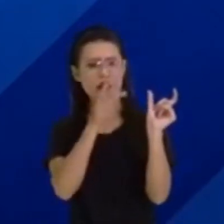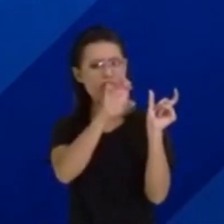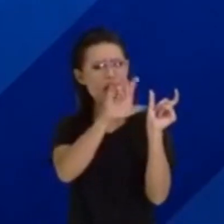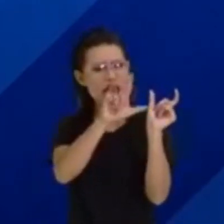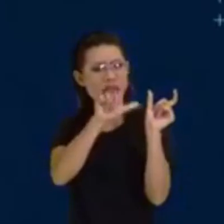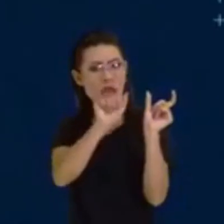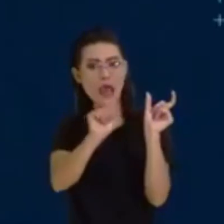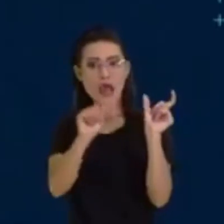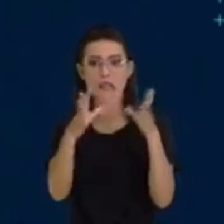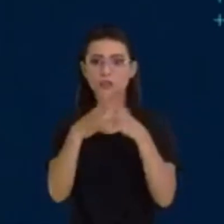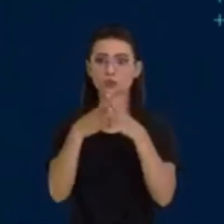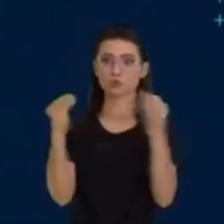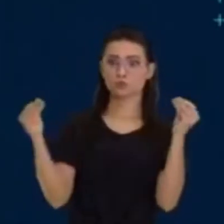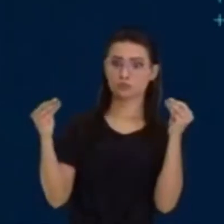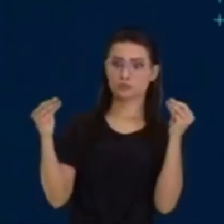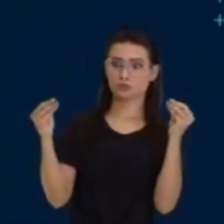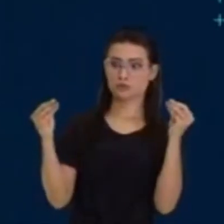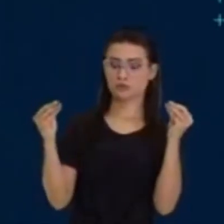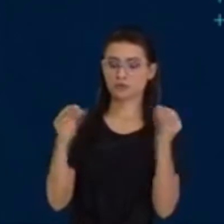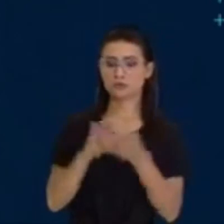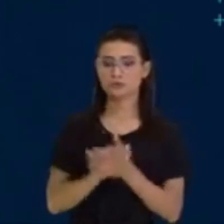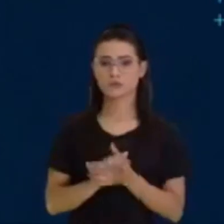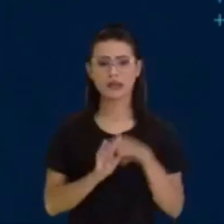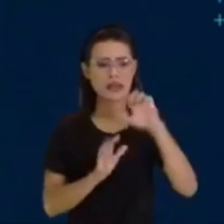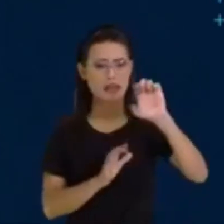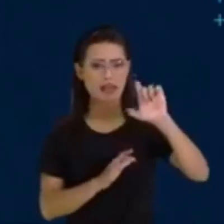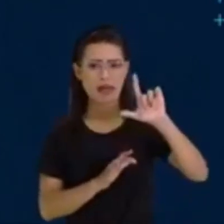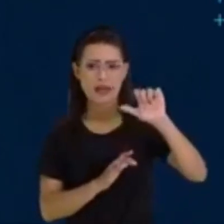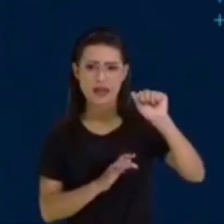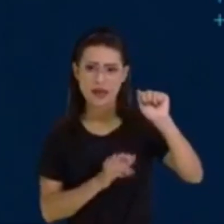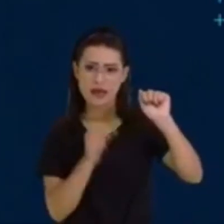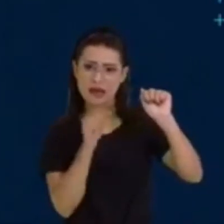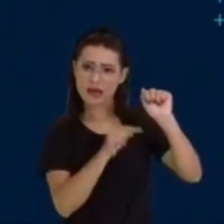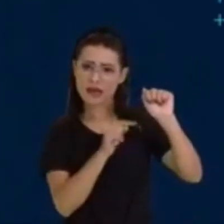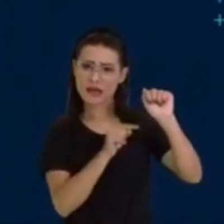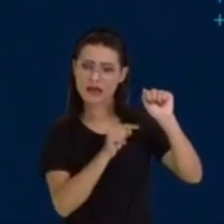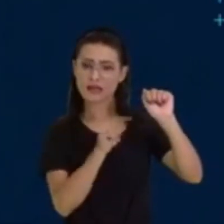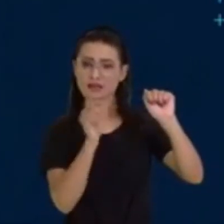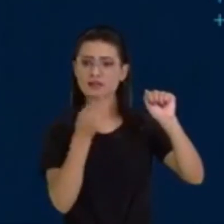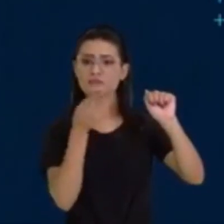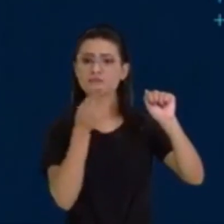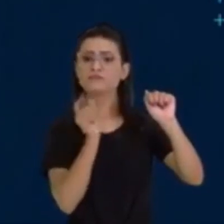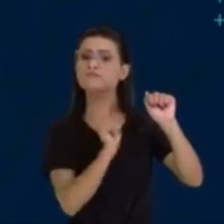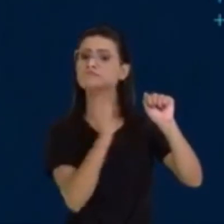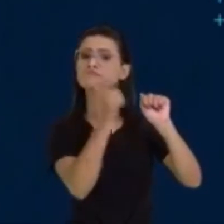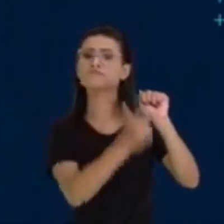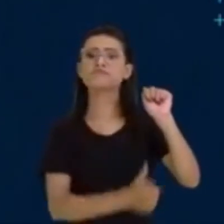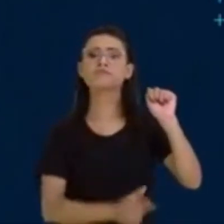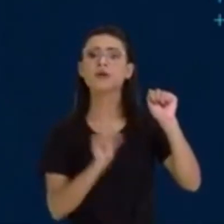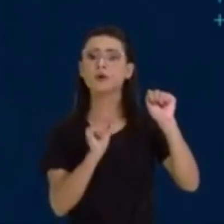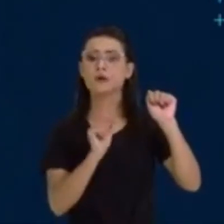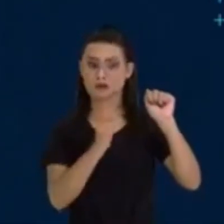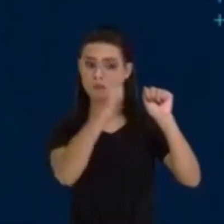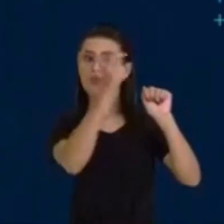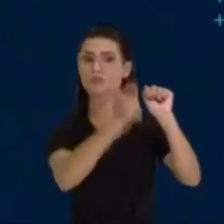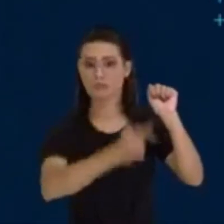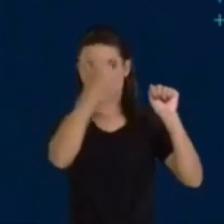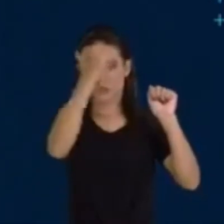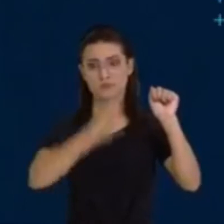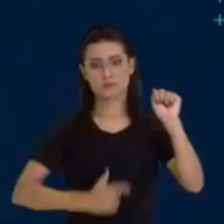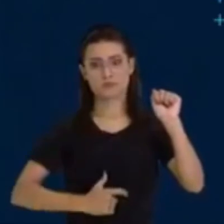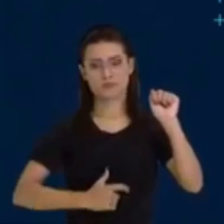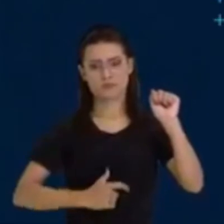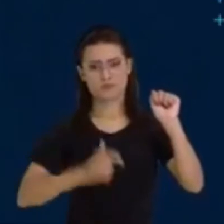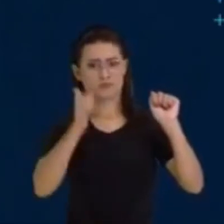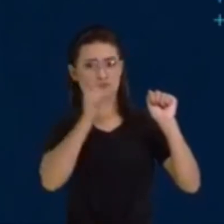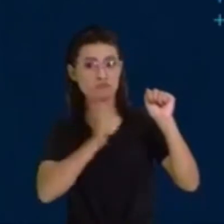sumiu, esse pronome ela está nos dando a entender que se trata de um ser do sexo feminino.